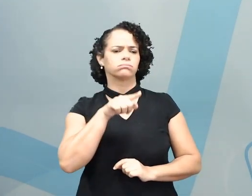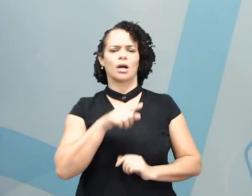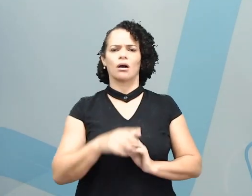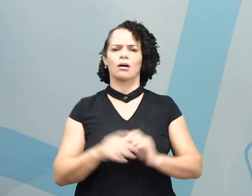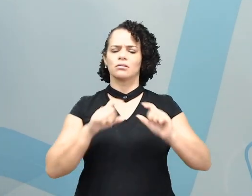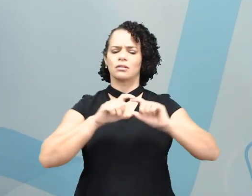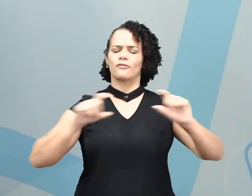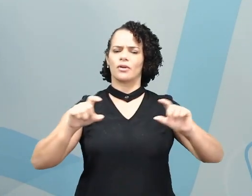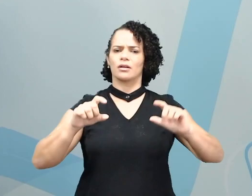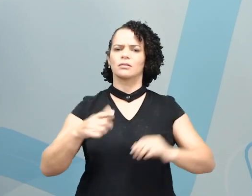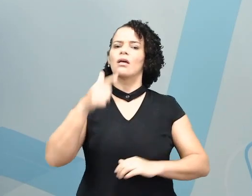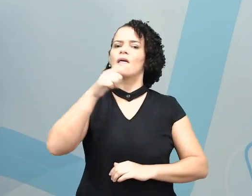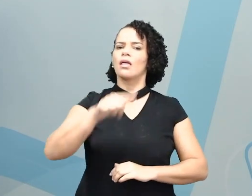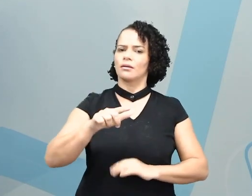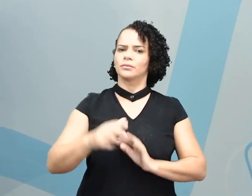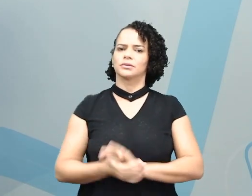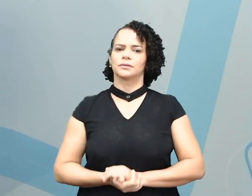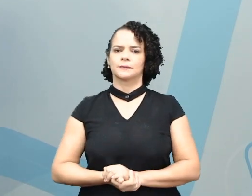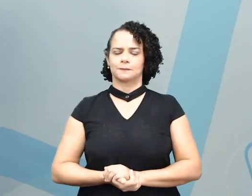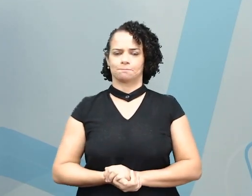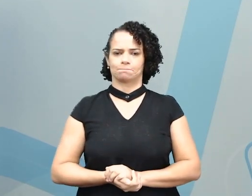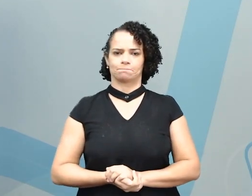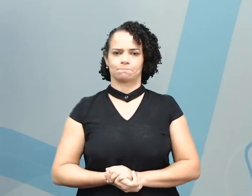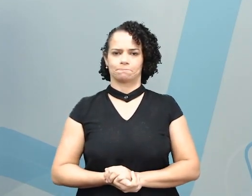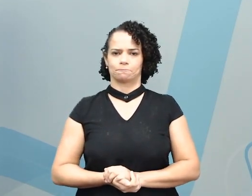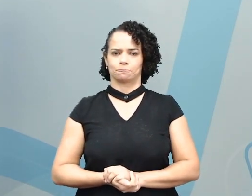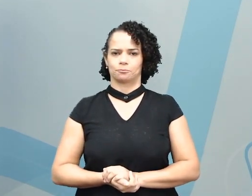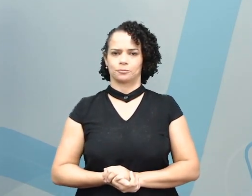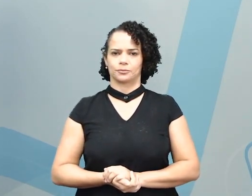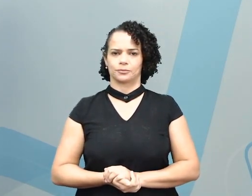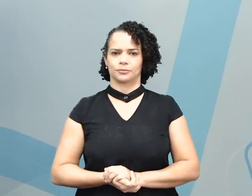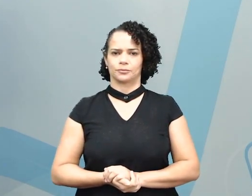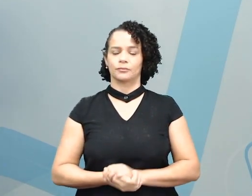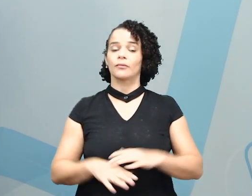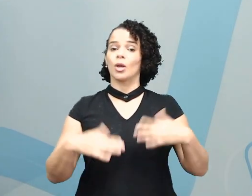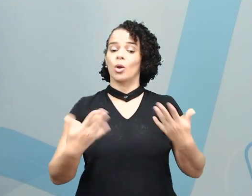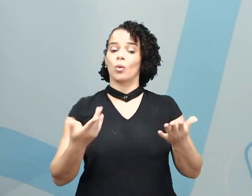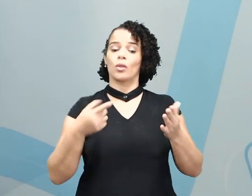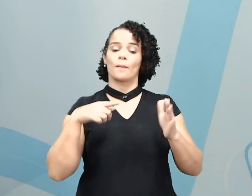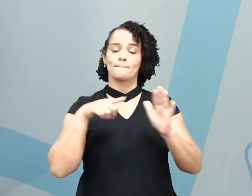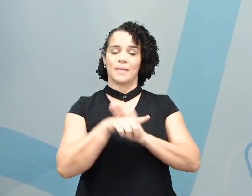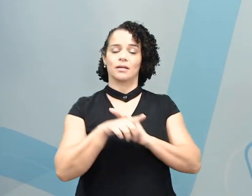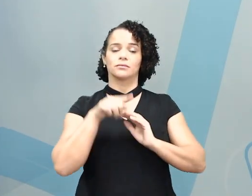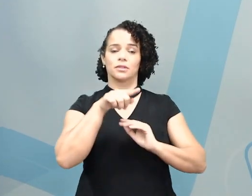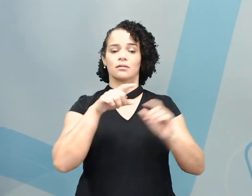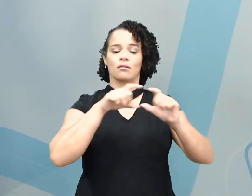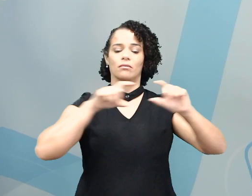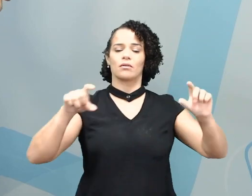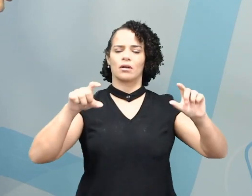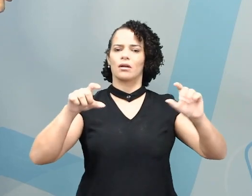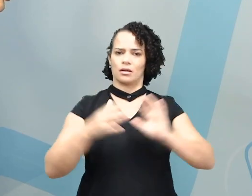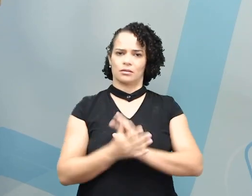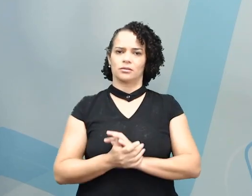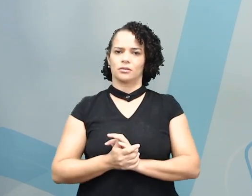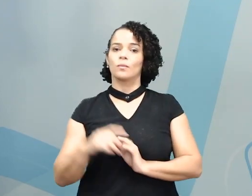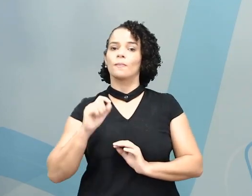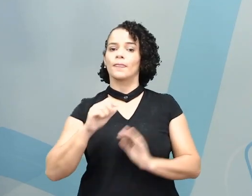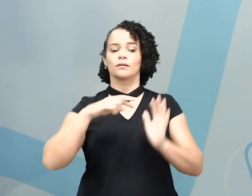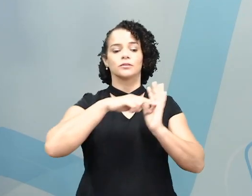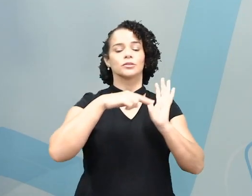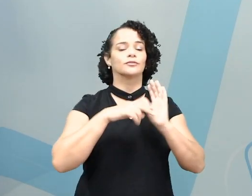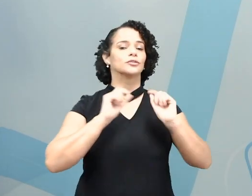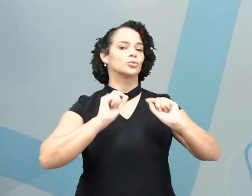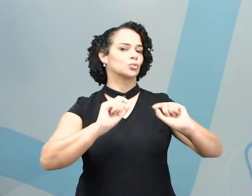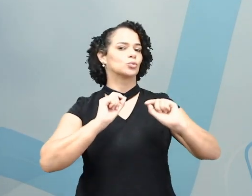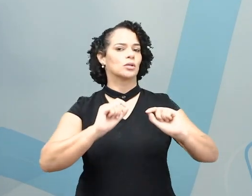Repitam comigo. What does she do? Quando eu pergunto essa frase, what does she do? Eu quero